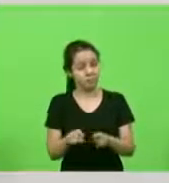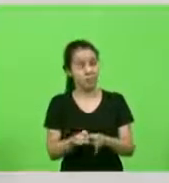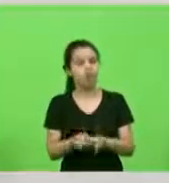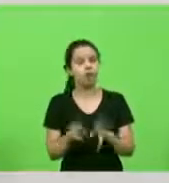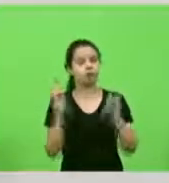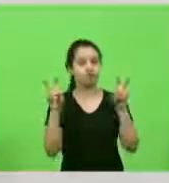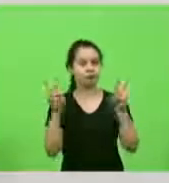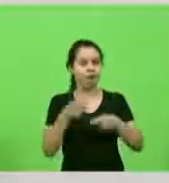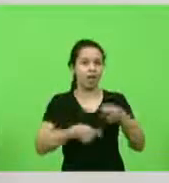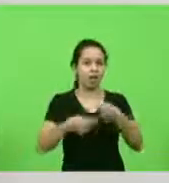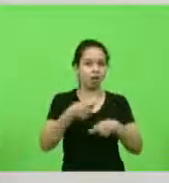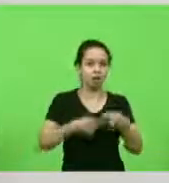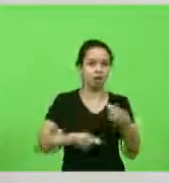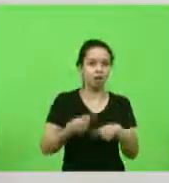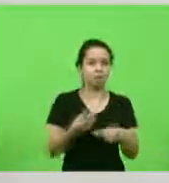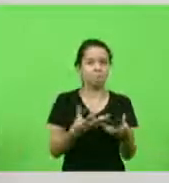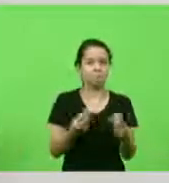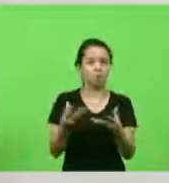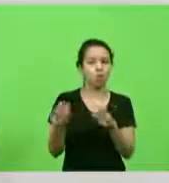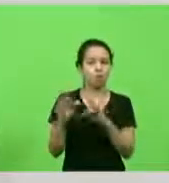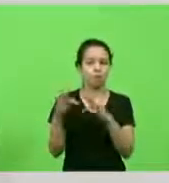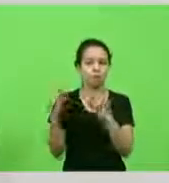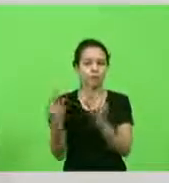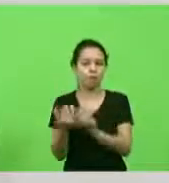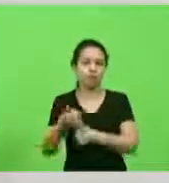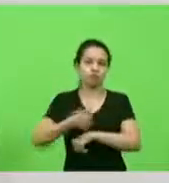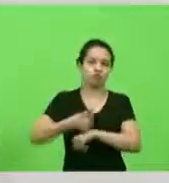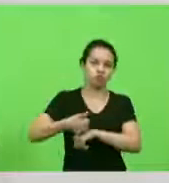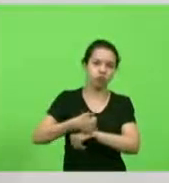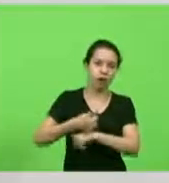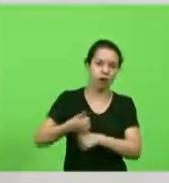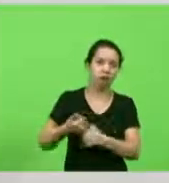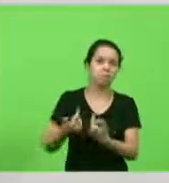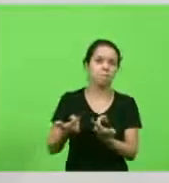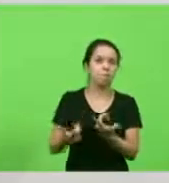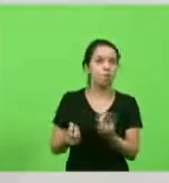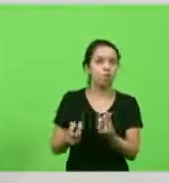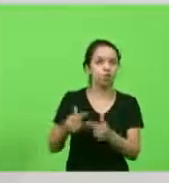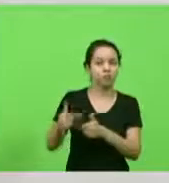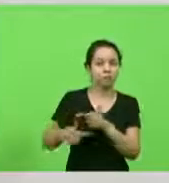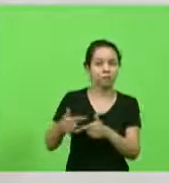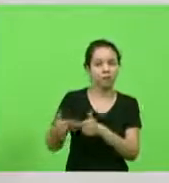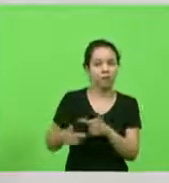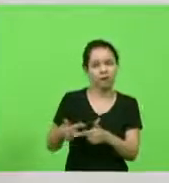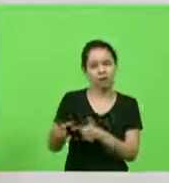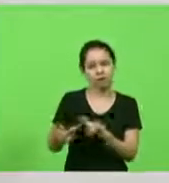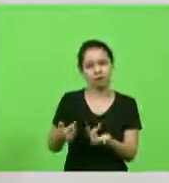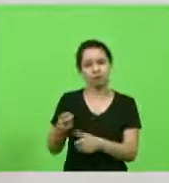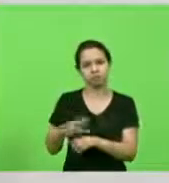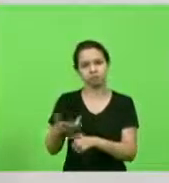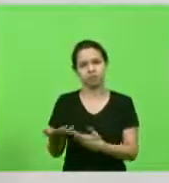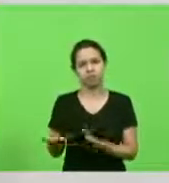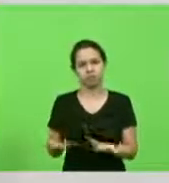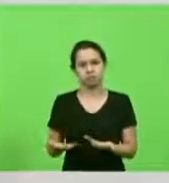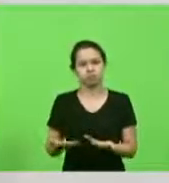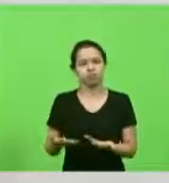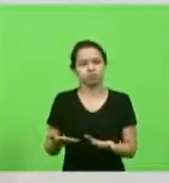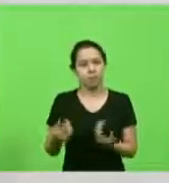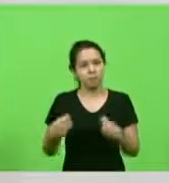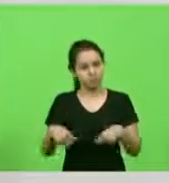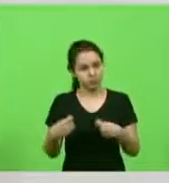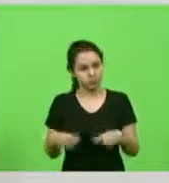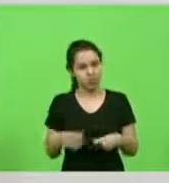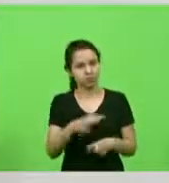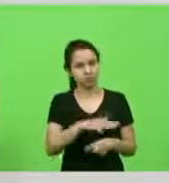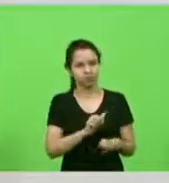famílias muitos profissionais muitos empregos decorrentes dessa atividade esportiva em toda Santa Catarina concedo a